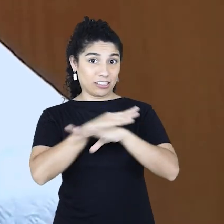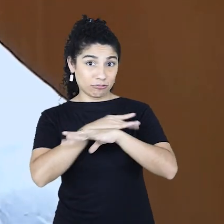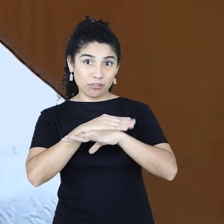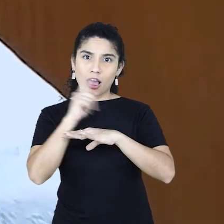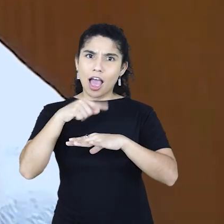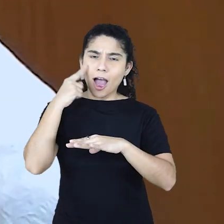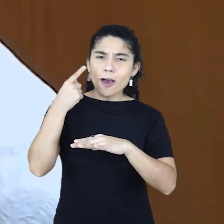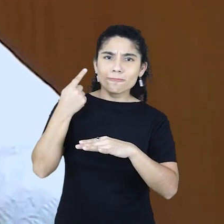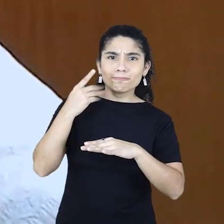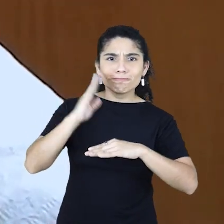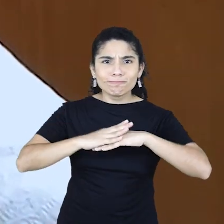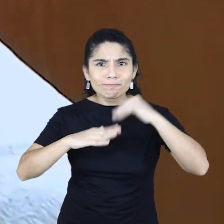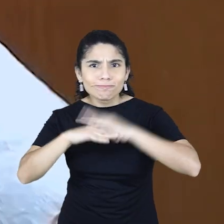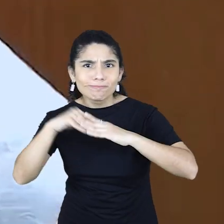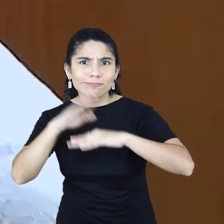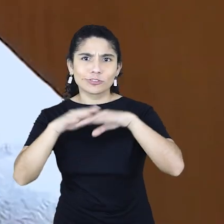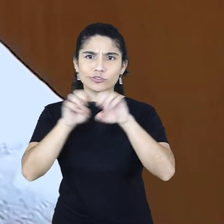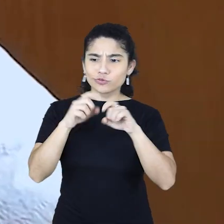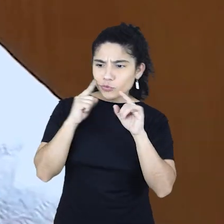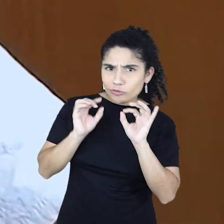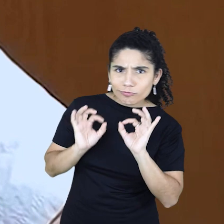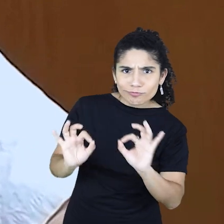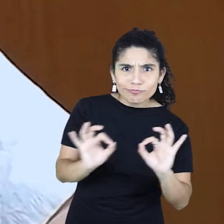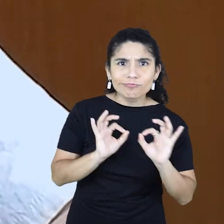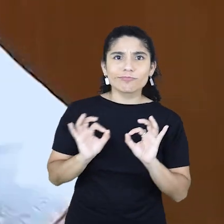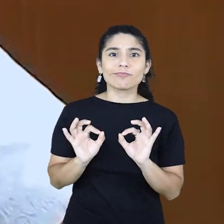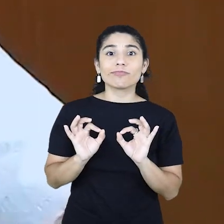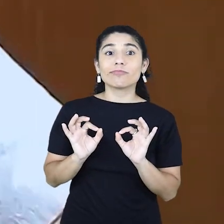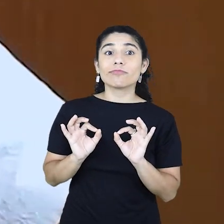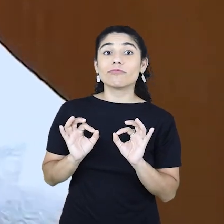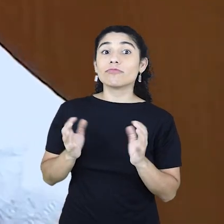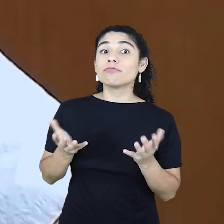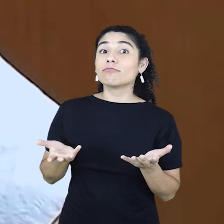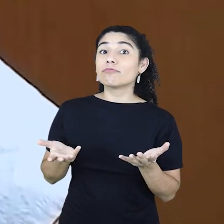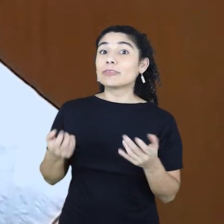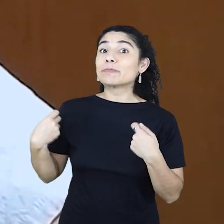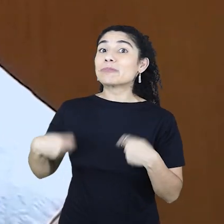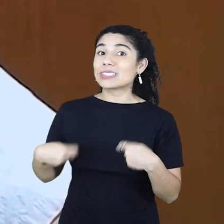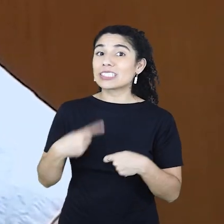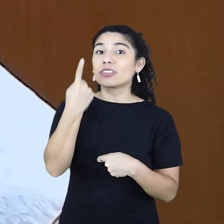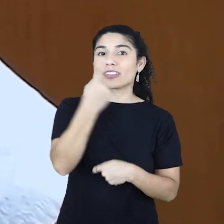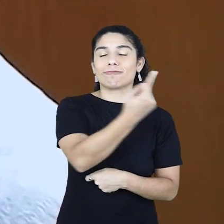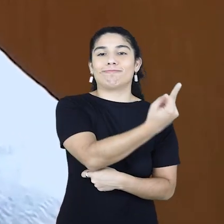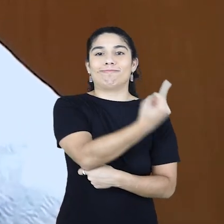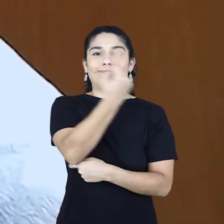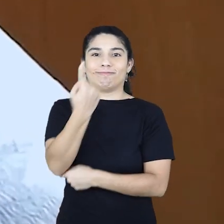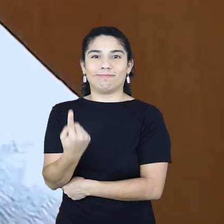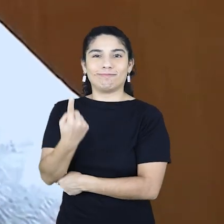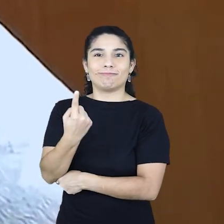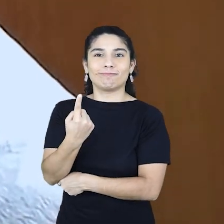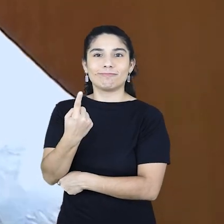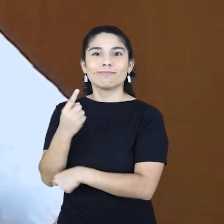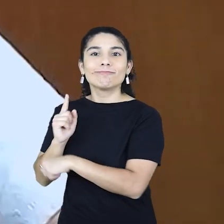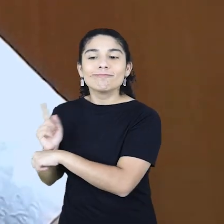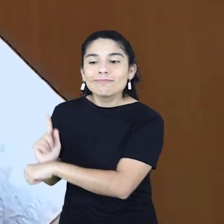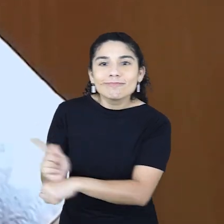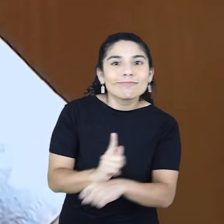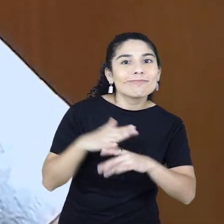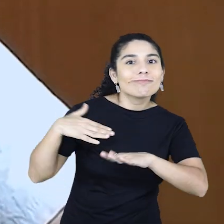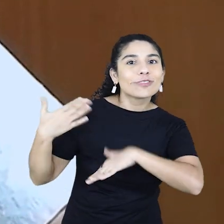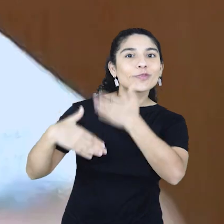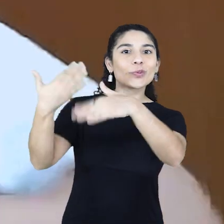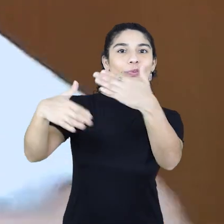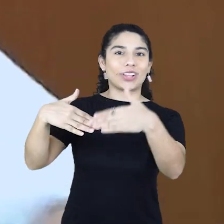para a reestruturação da INX, da confecção. E está precisando de uma agente de